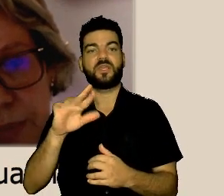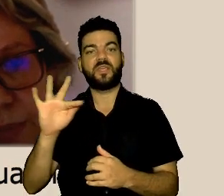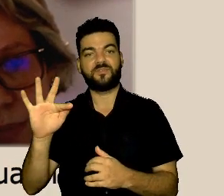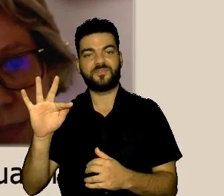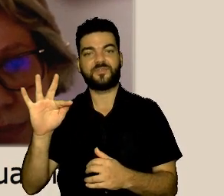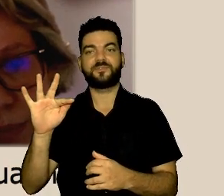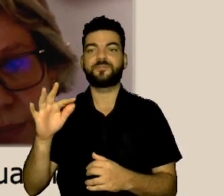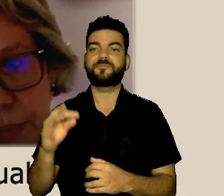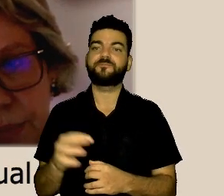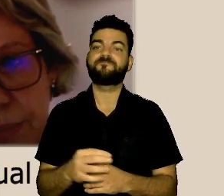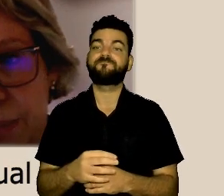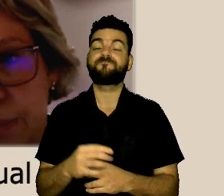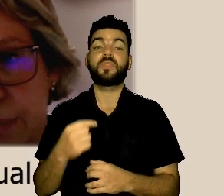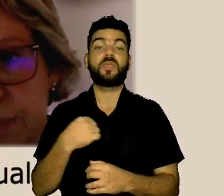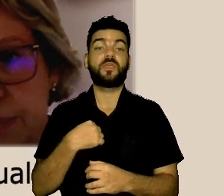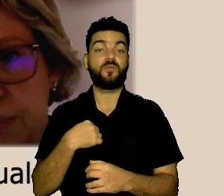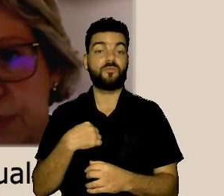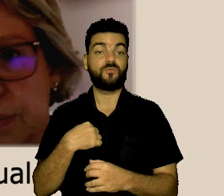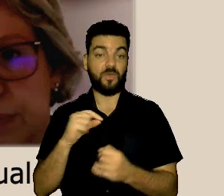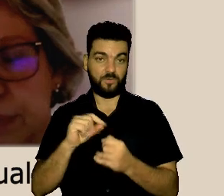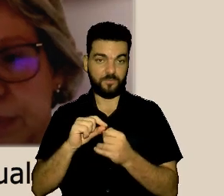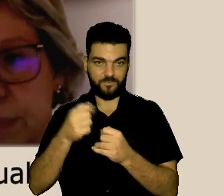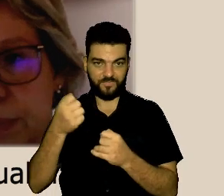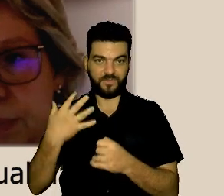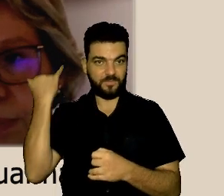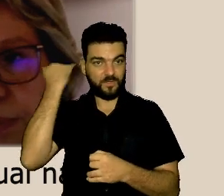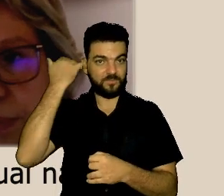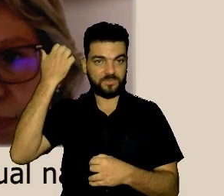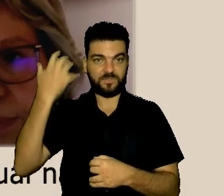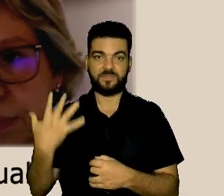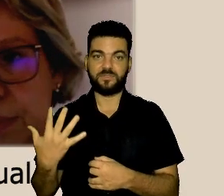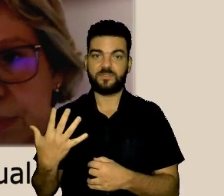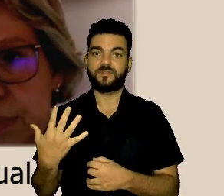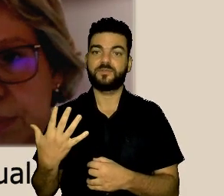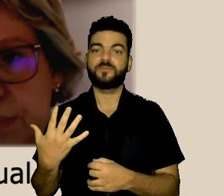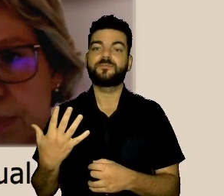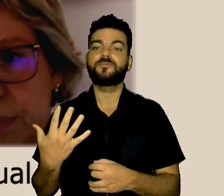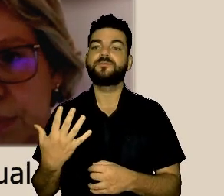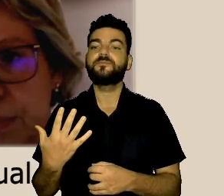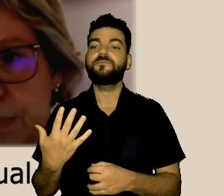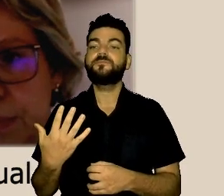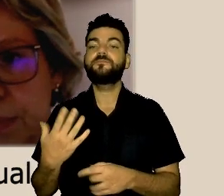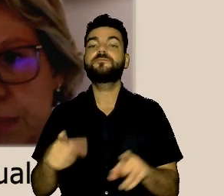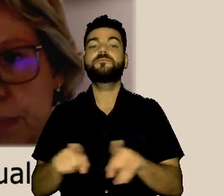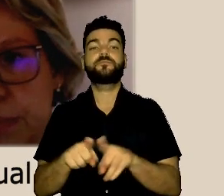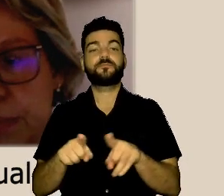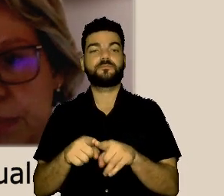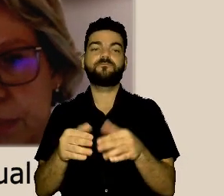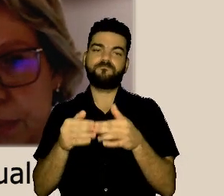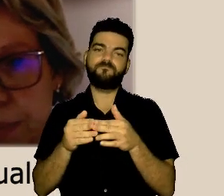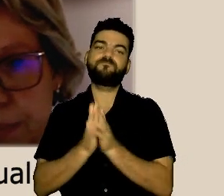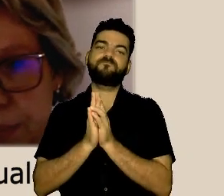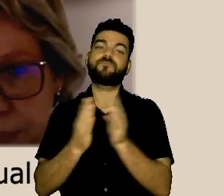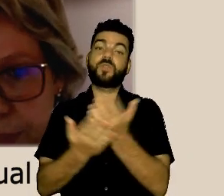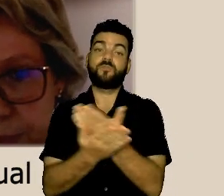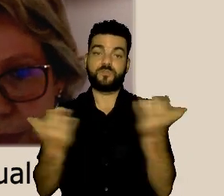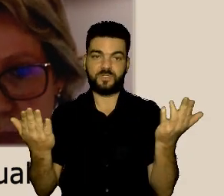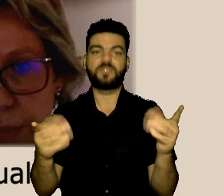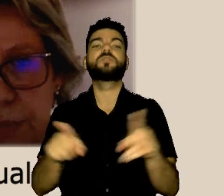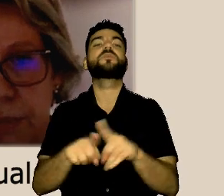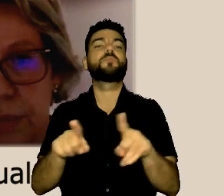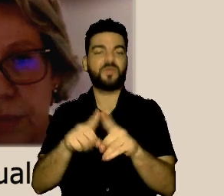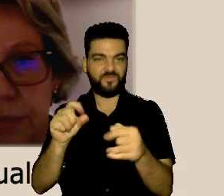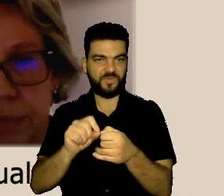audiodescrição e peço que os demais, ao início de suas falas, também o façam. uma iniciativa